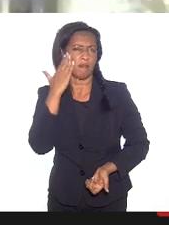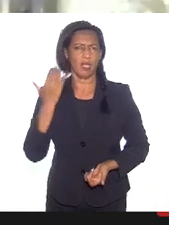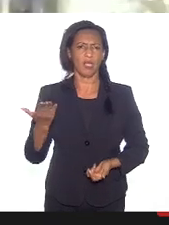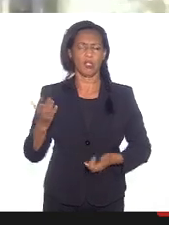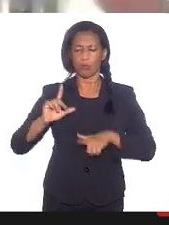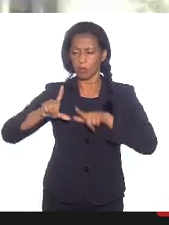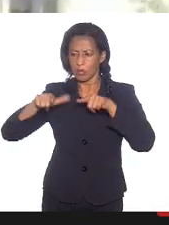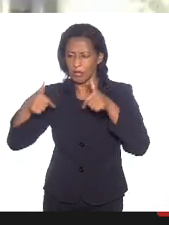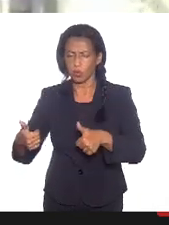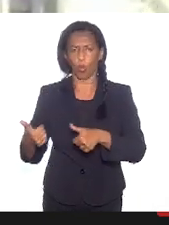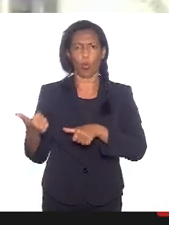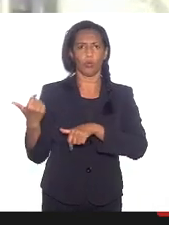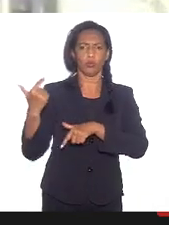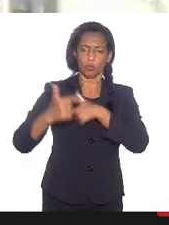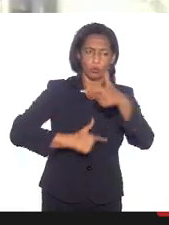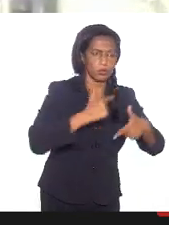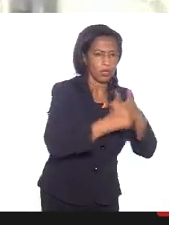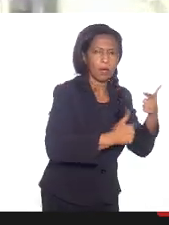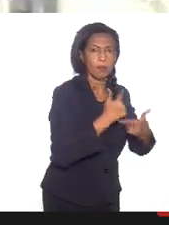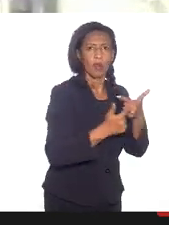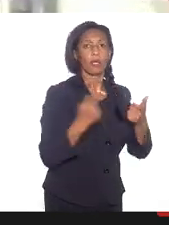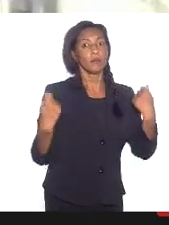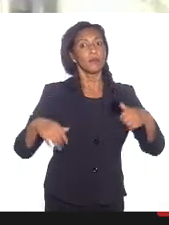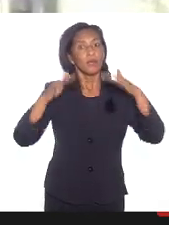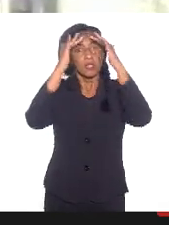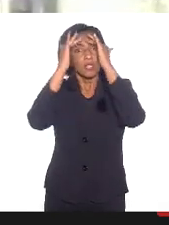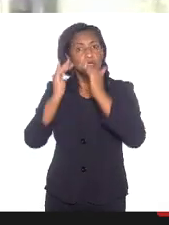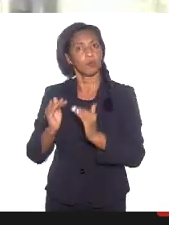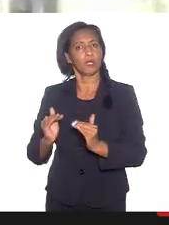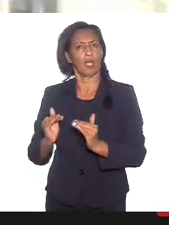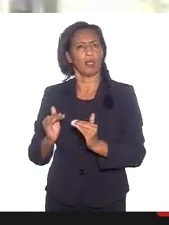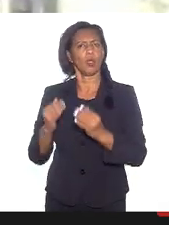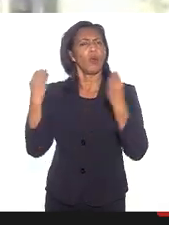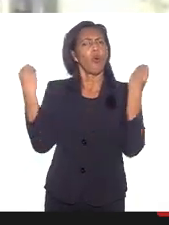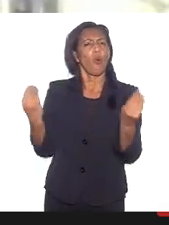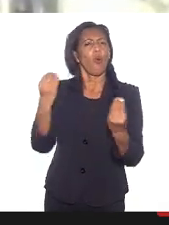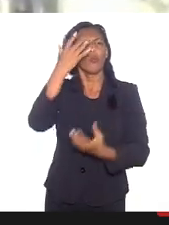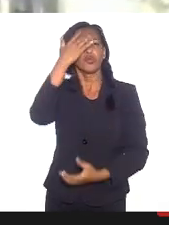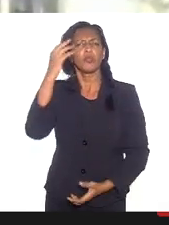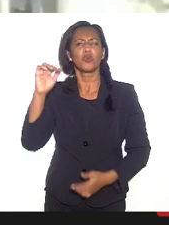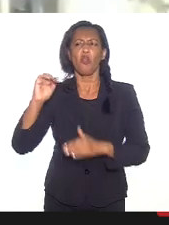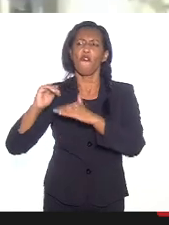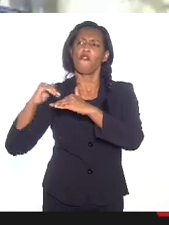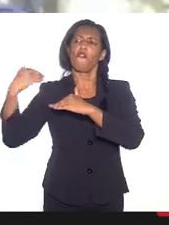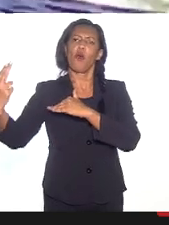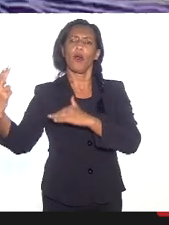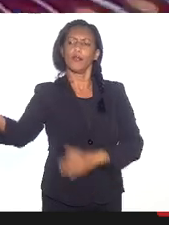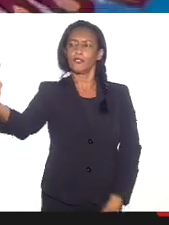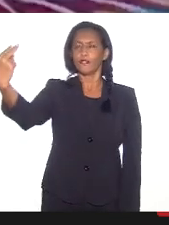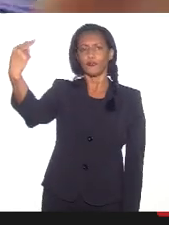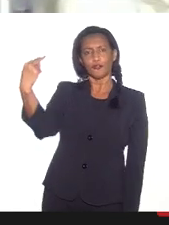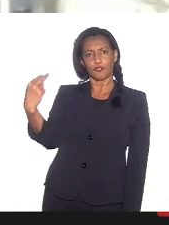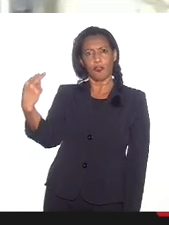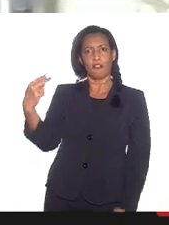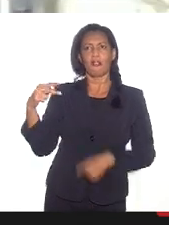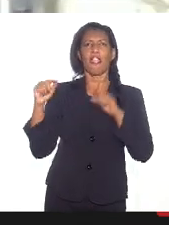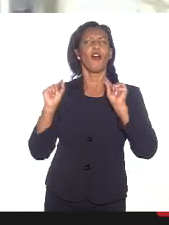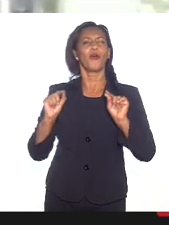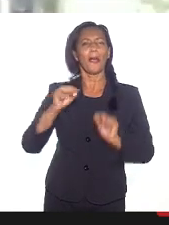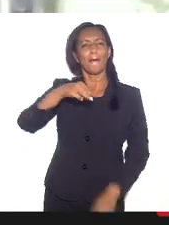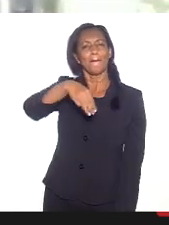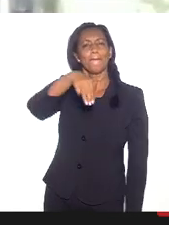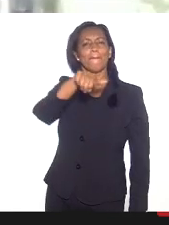Nós temos. E isso tem que ser respeitado. Mas como é que o povo nos vê? Nós somos o quê? Hoje macumbeiros.